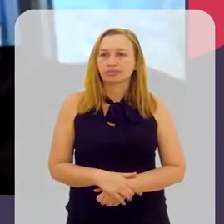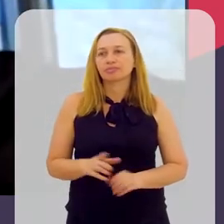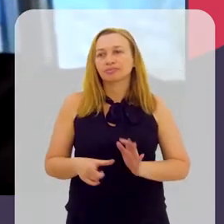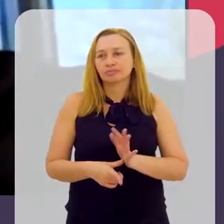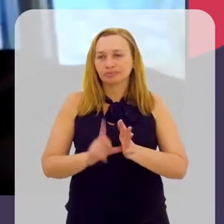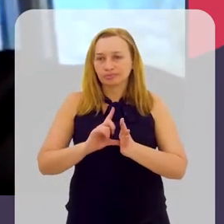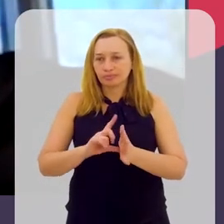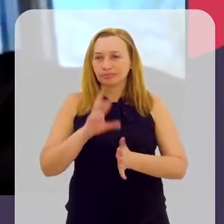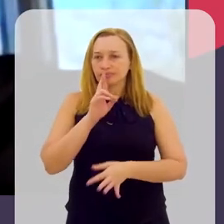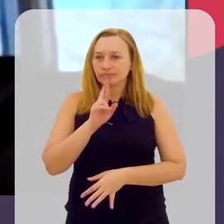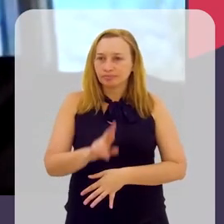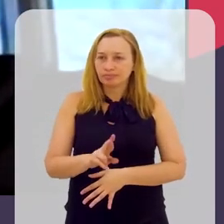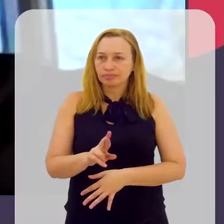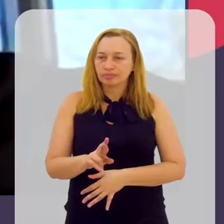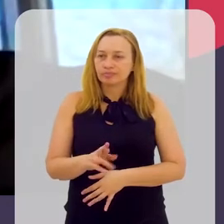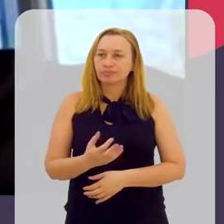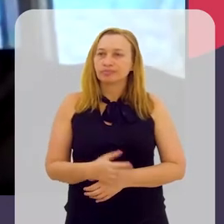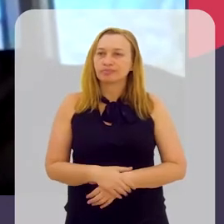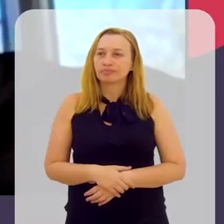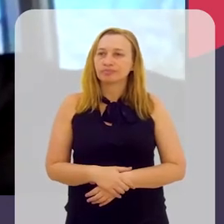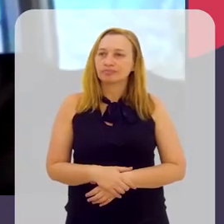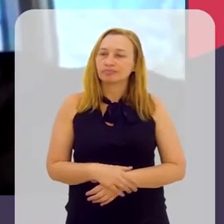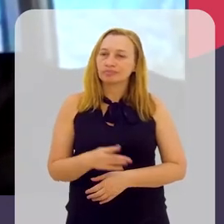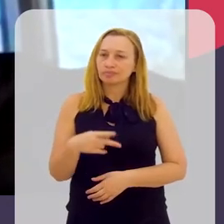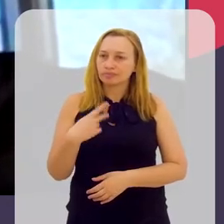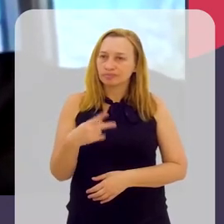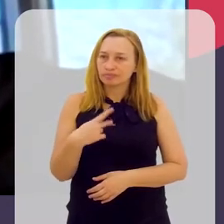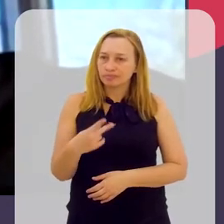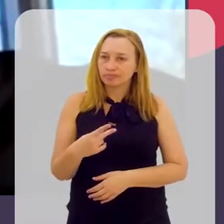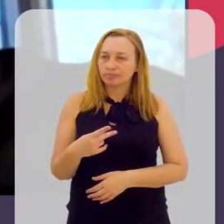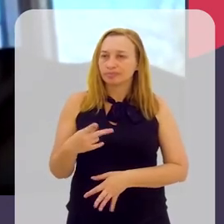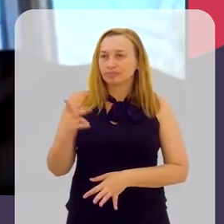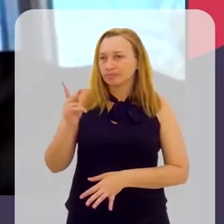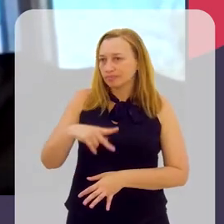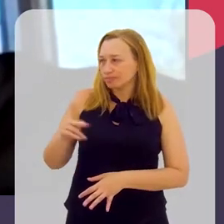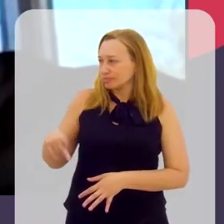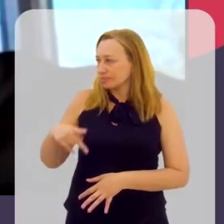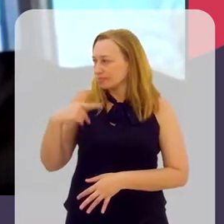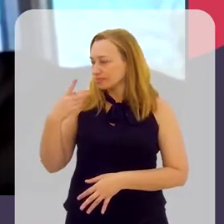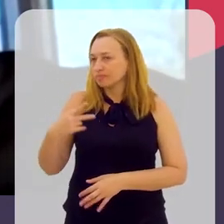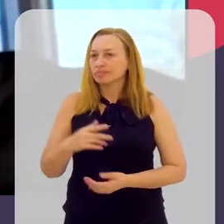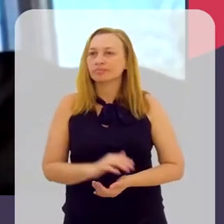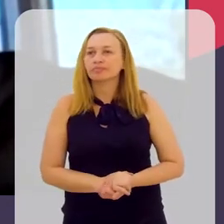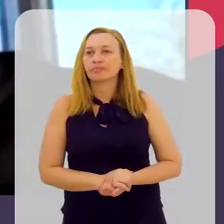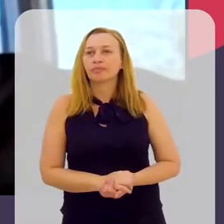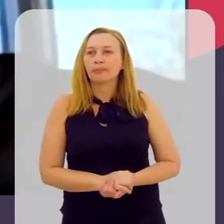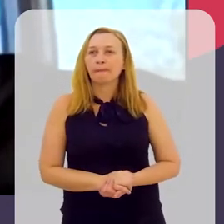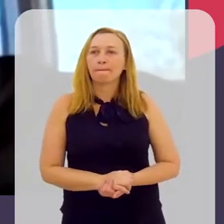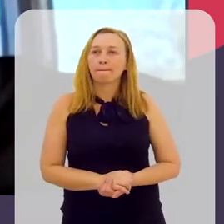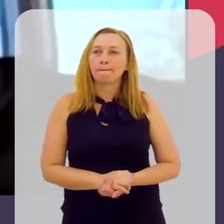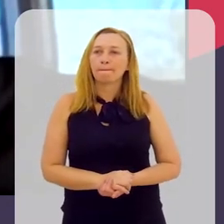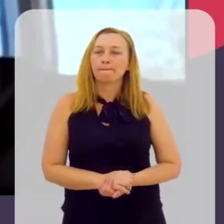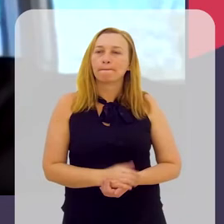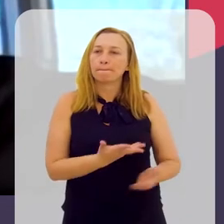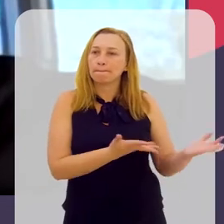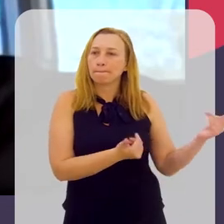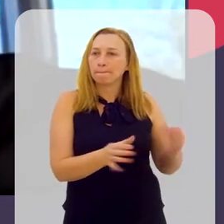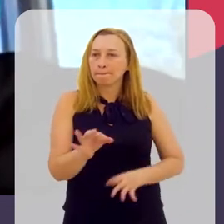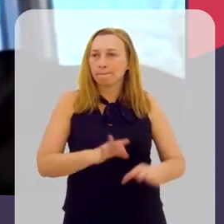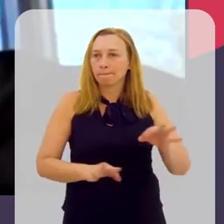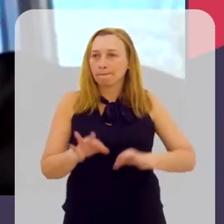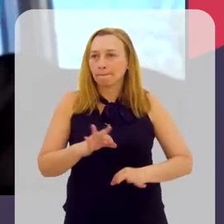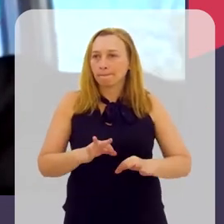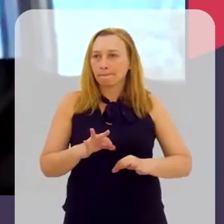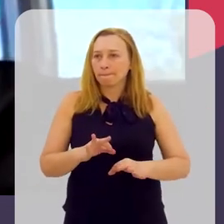Antes de responder a sua pergunta, eu só queria fazer uma adição ao que o professor falou. Claro. Ter o jovem talento no